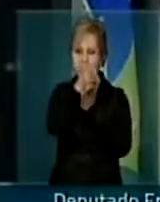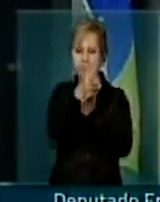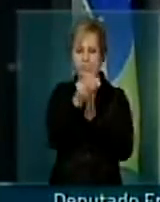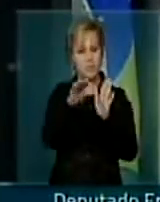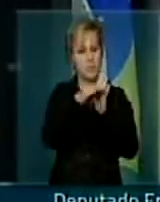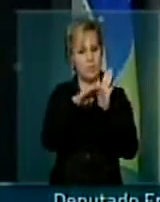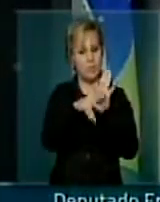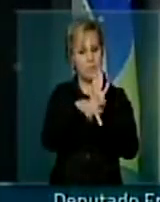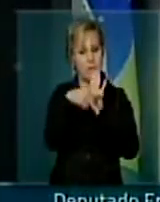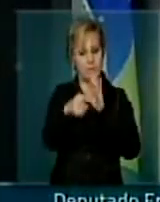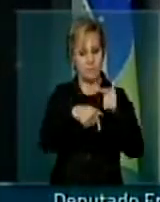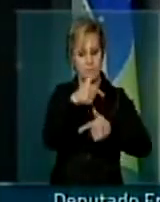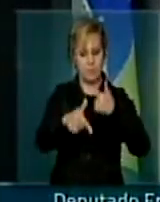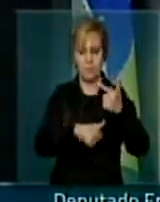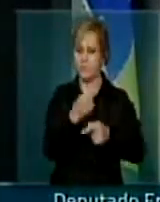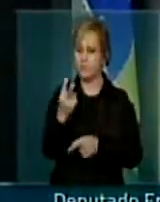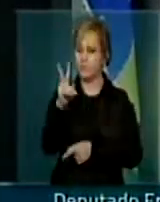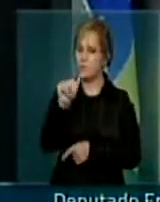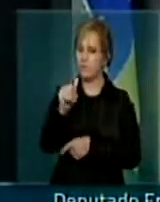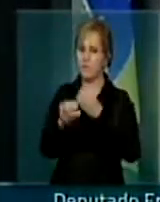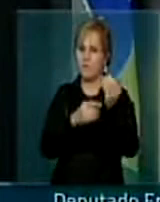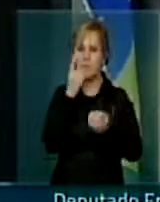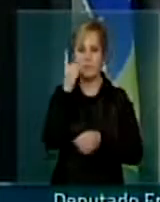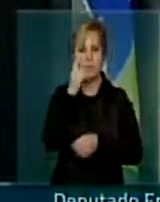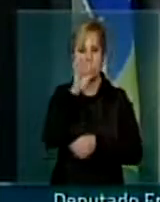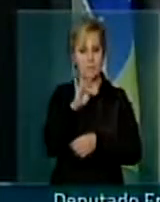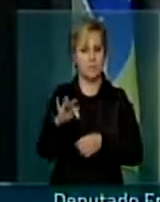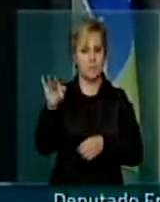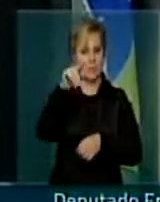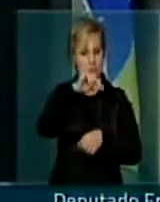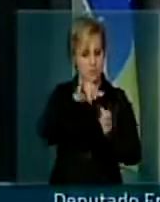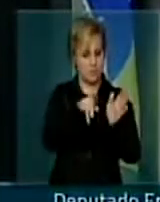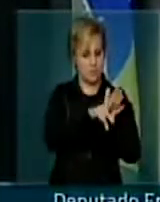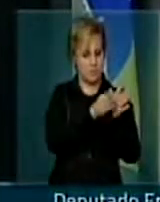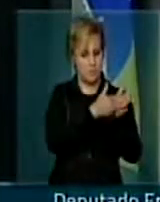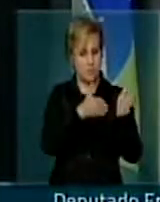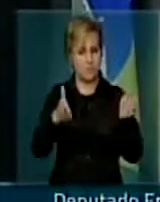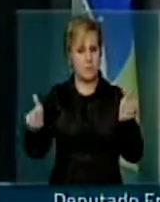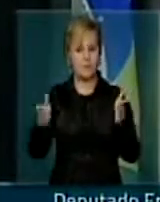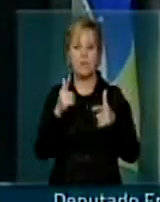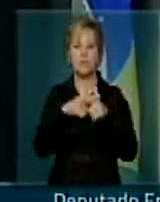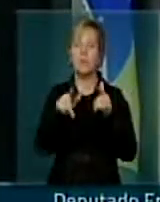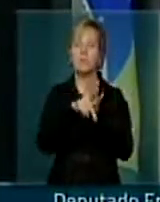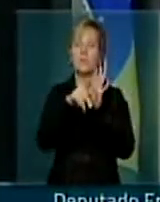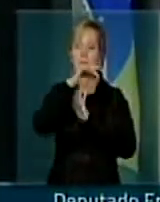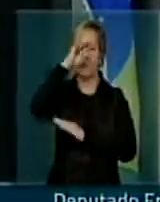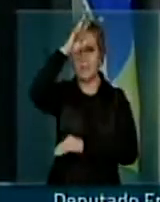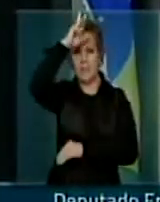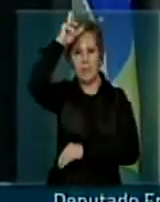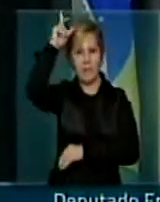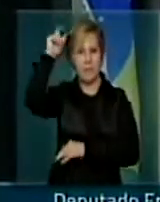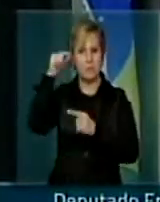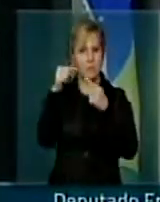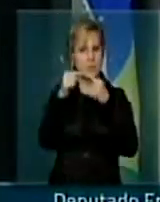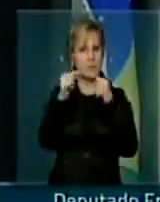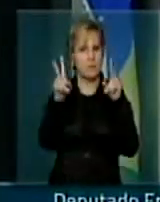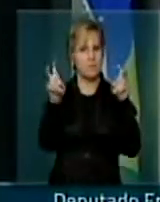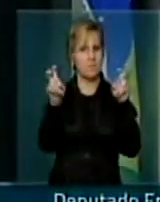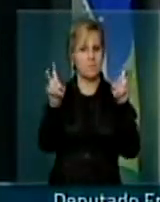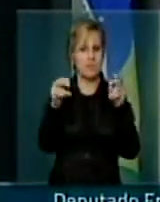pauta para esse mandato, é o meu segundo mandato, a questão da Amazônia, objetivando principalmente